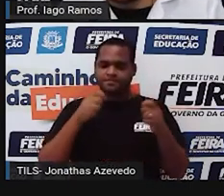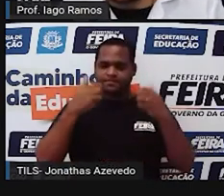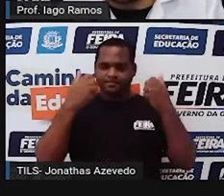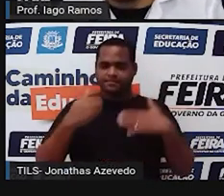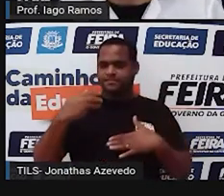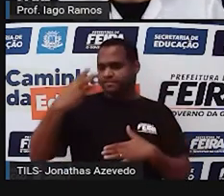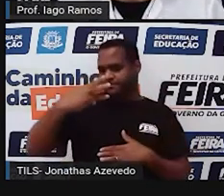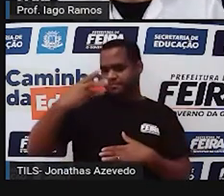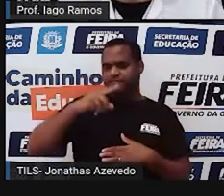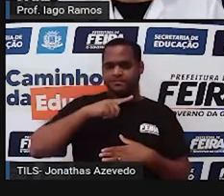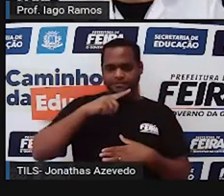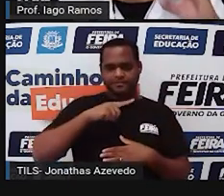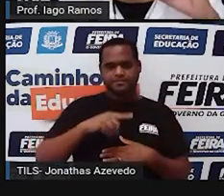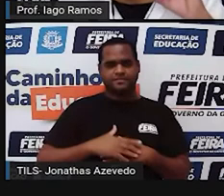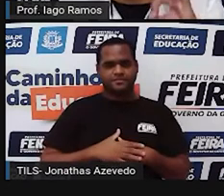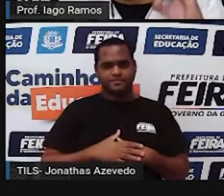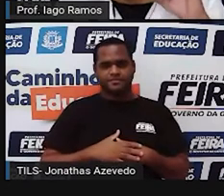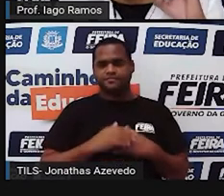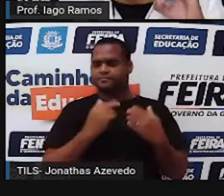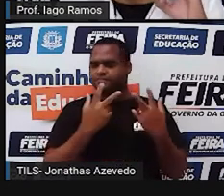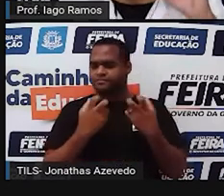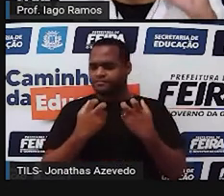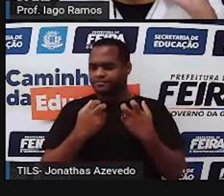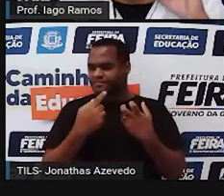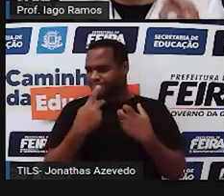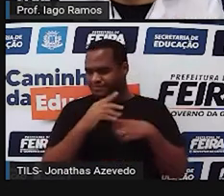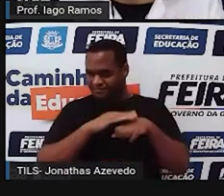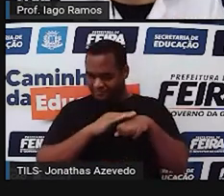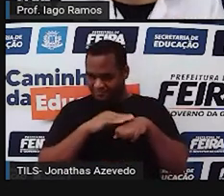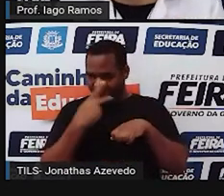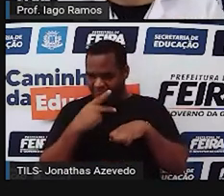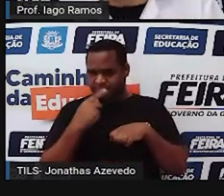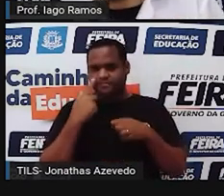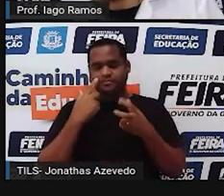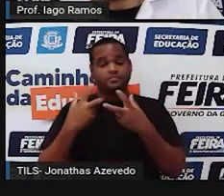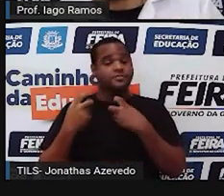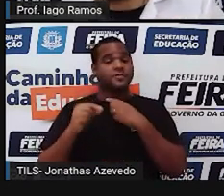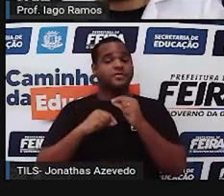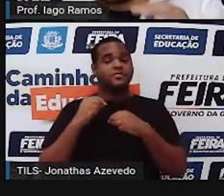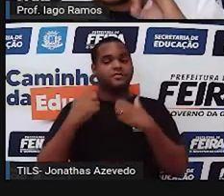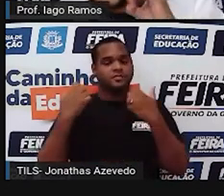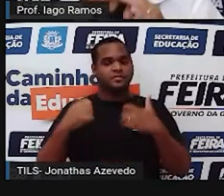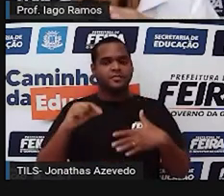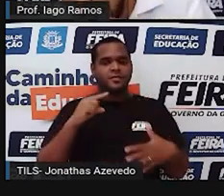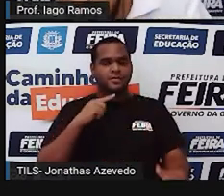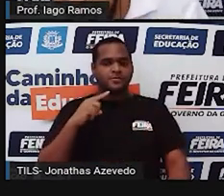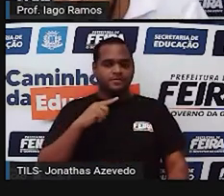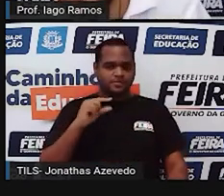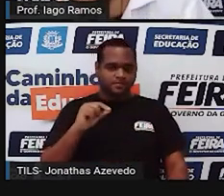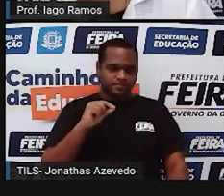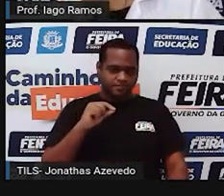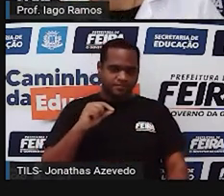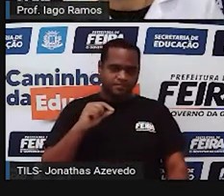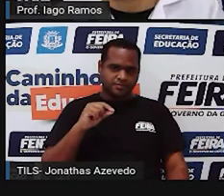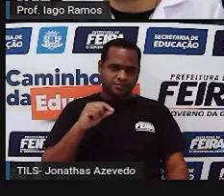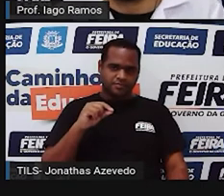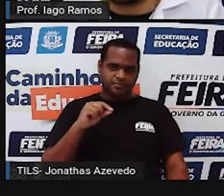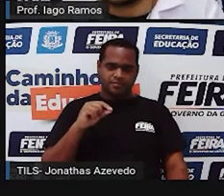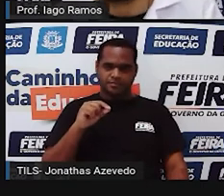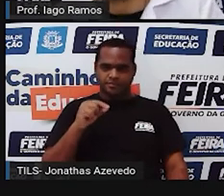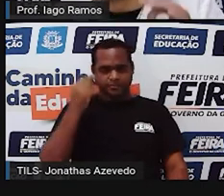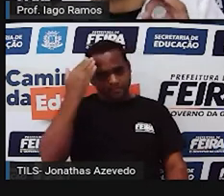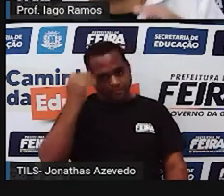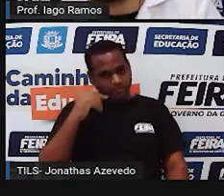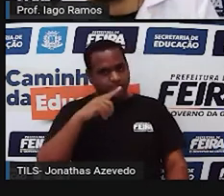terceira corda para a gente perceber lembra que eu te falei que tem uma coisa para ser percebida a gente já sabe que o